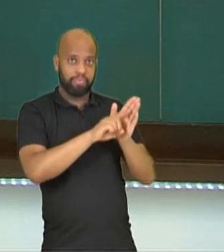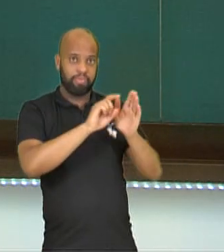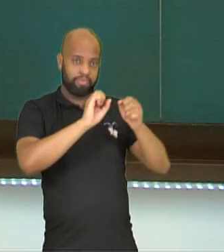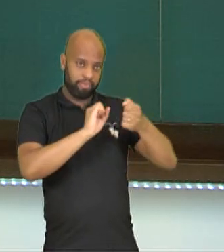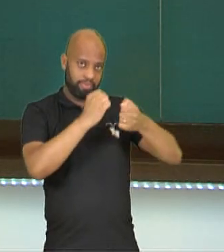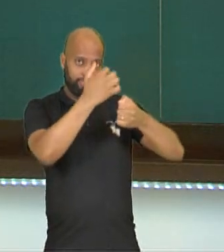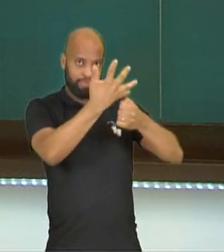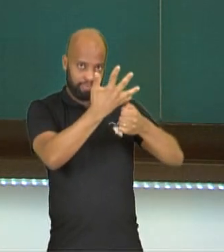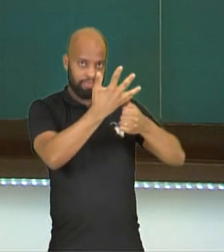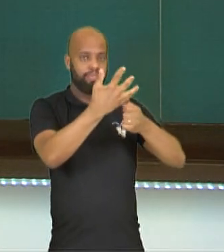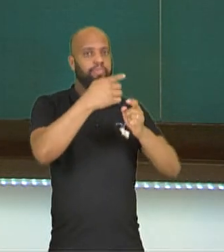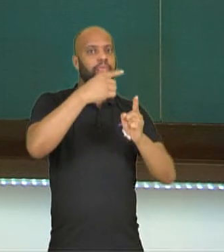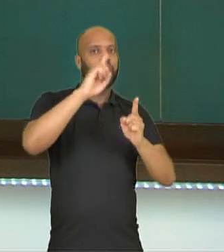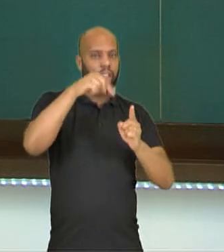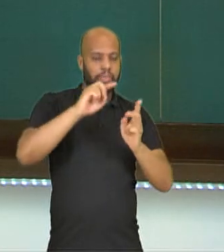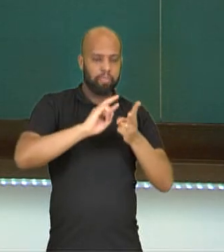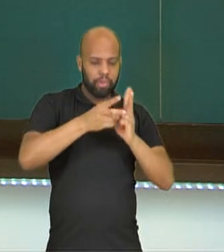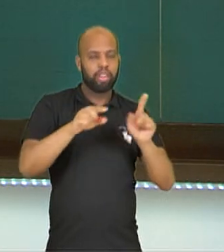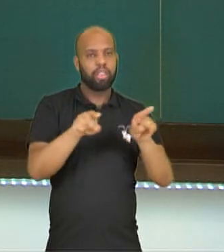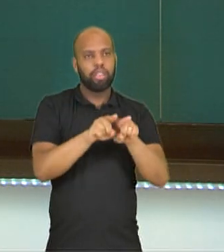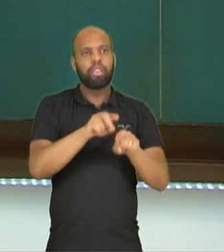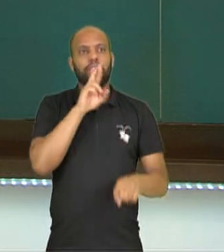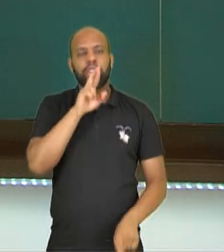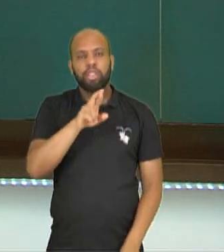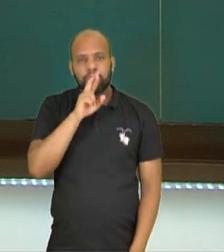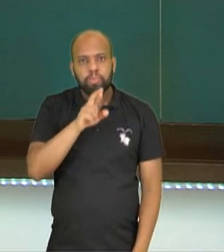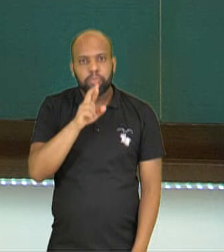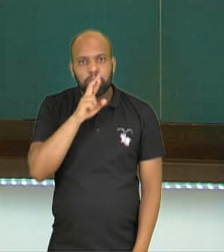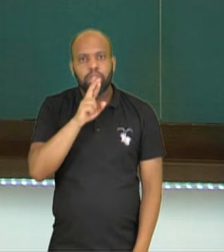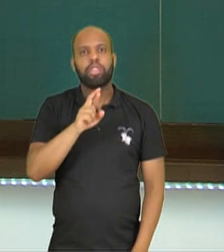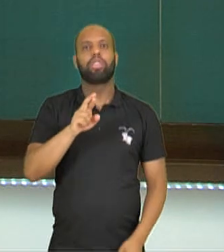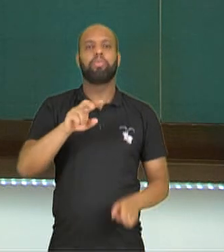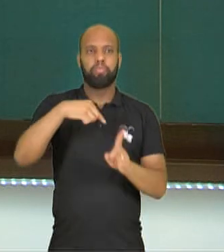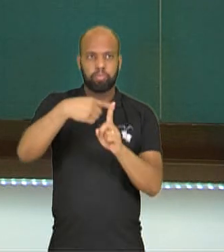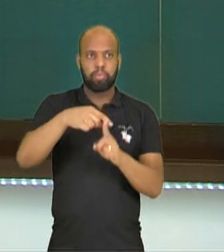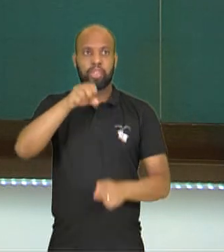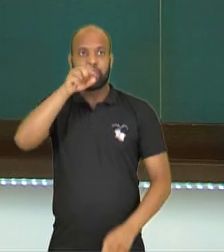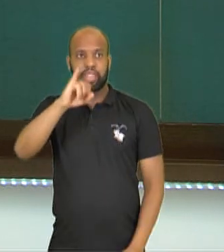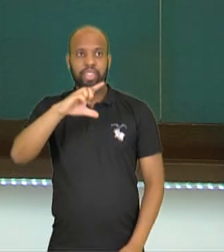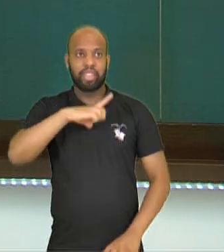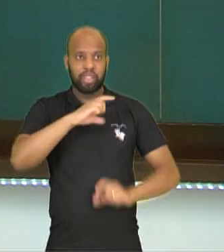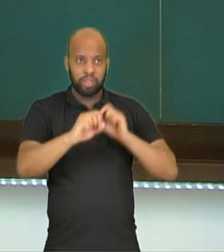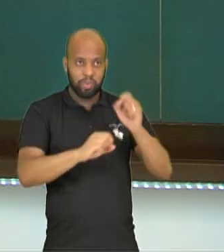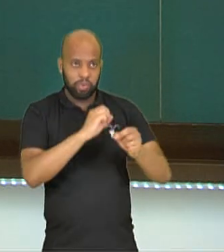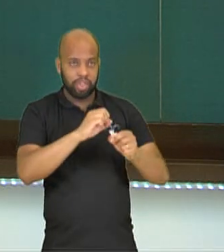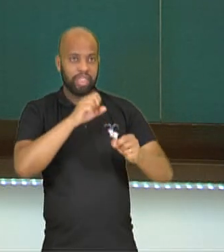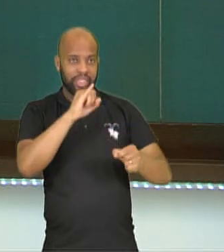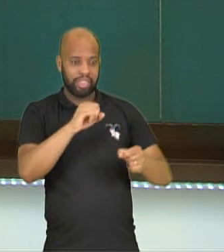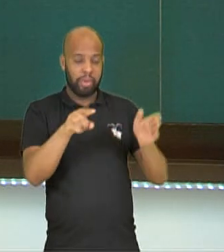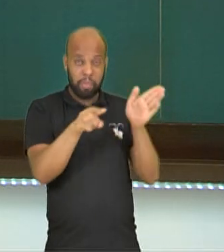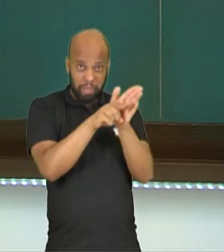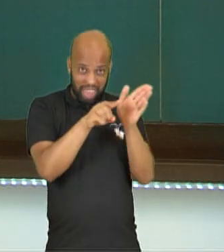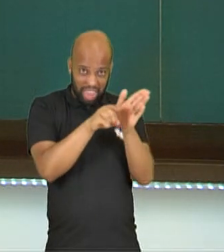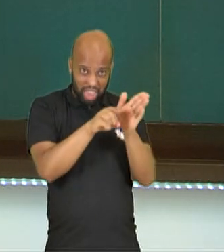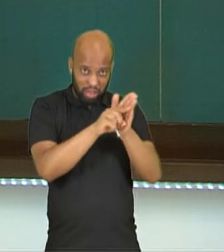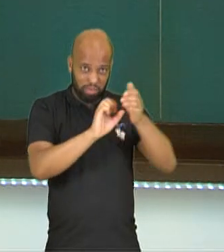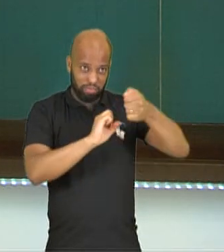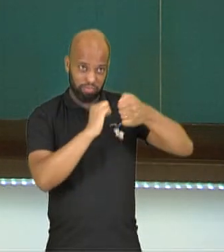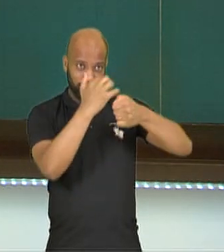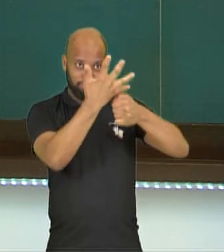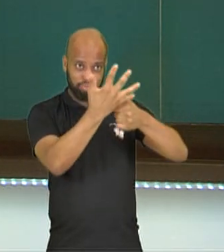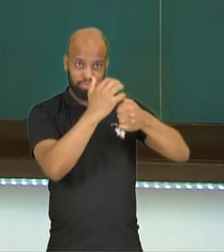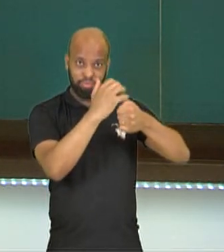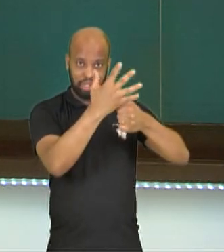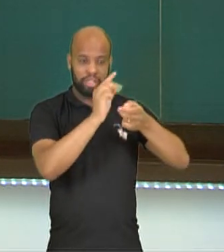dá menos. Base positiva, expoente e ímpar dá mais, ok? Então pra você não ter que ficar menos com menos, com menos, com